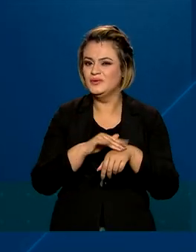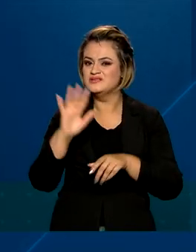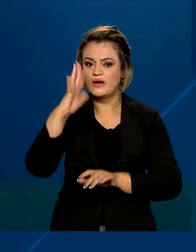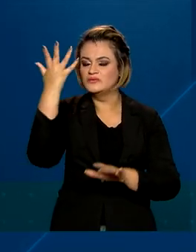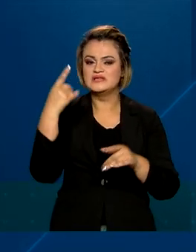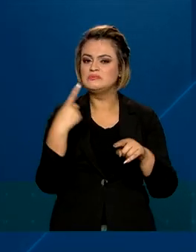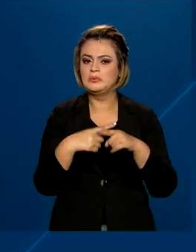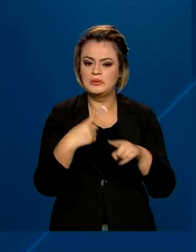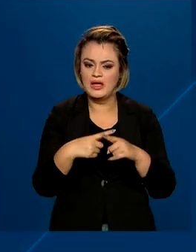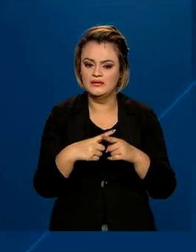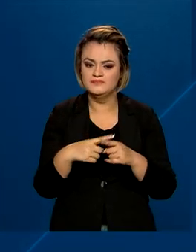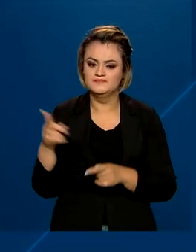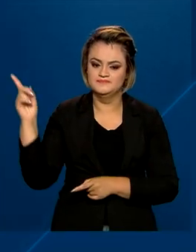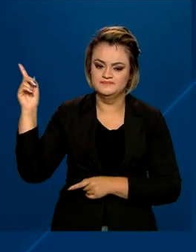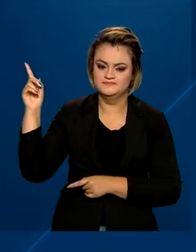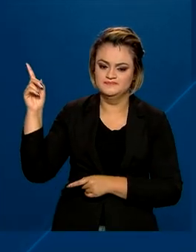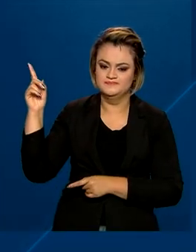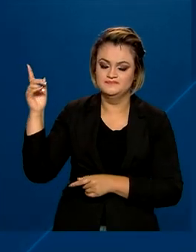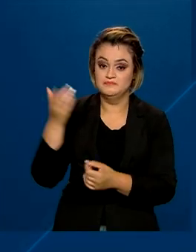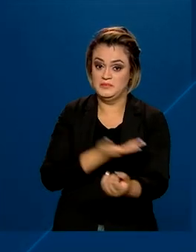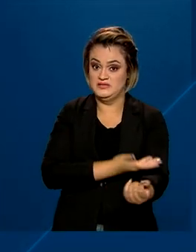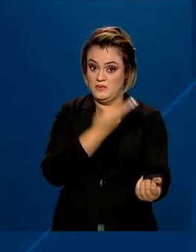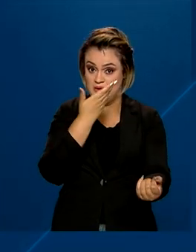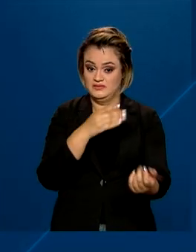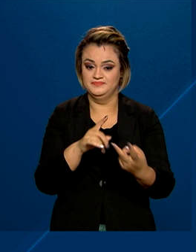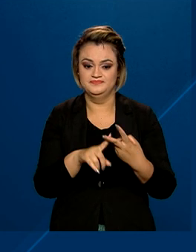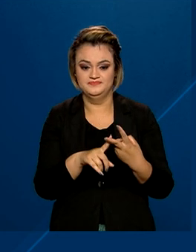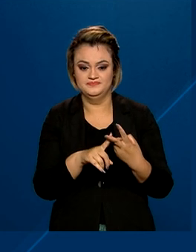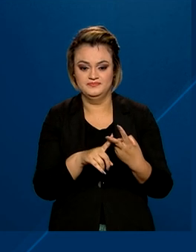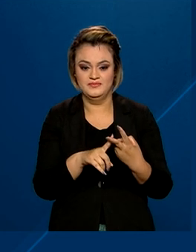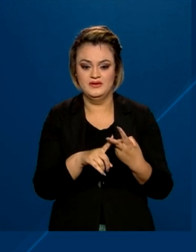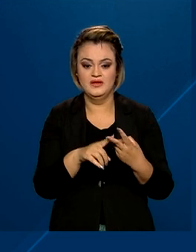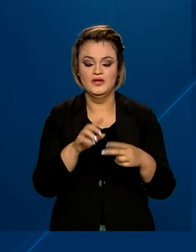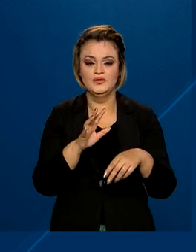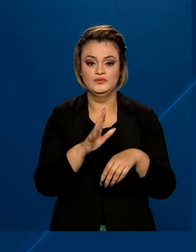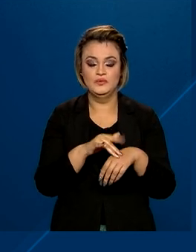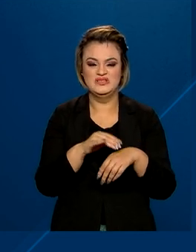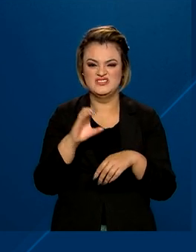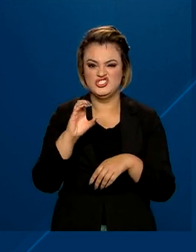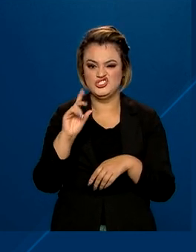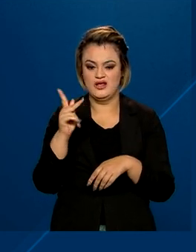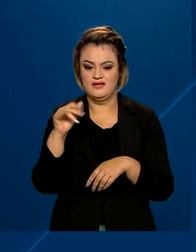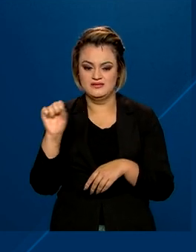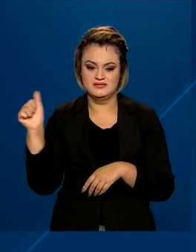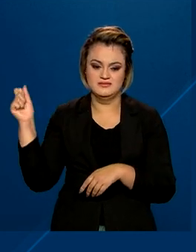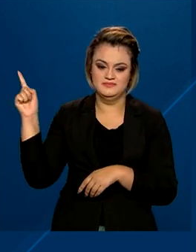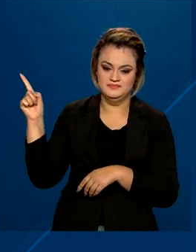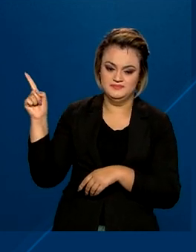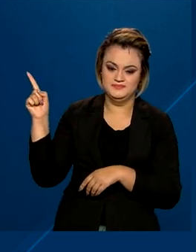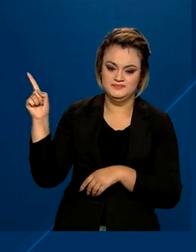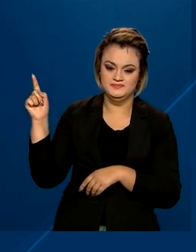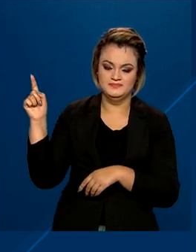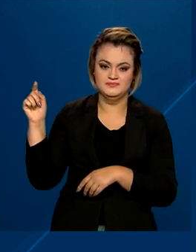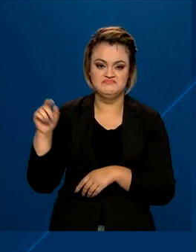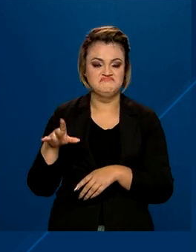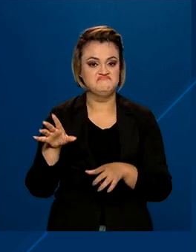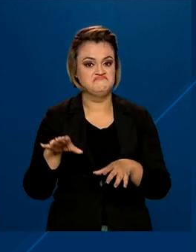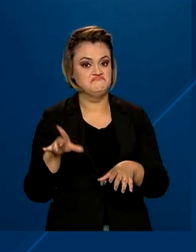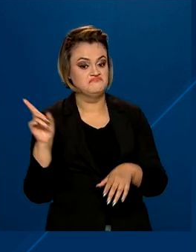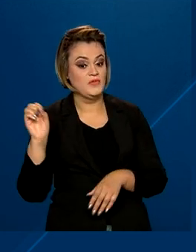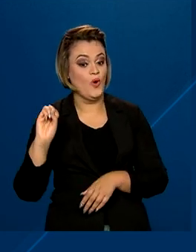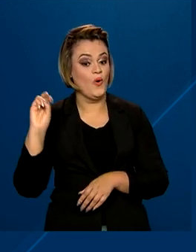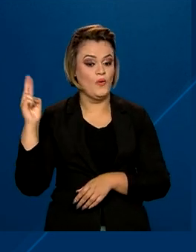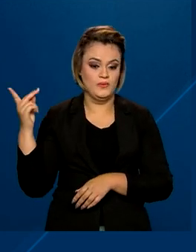insuficiência cardíaca são hipertensão arterial, doença de chagas, cardiopatias hereditárias ou